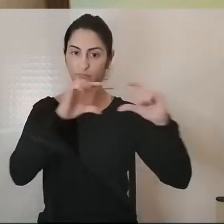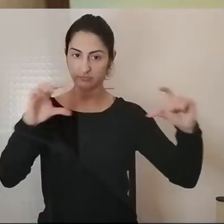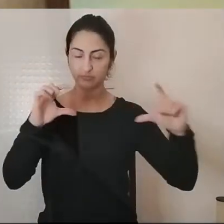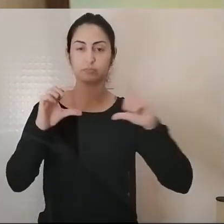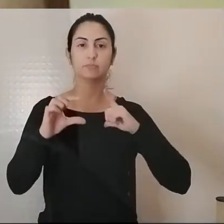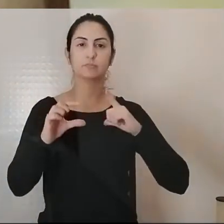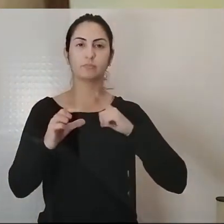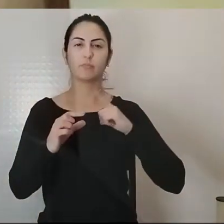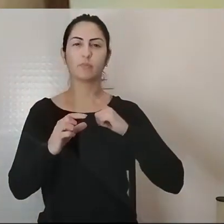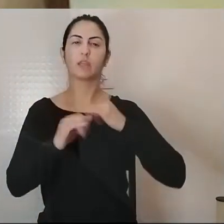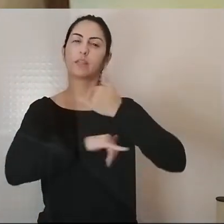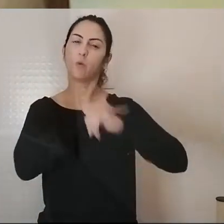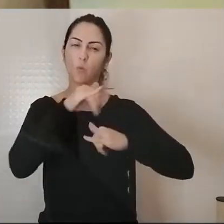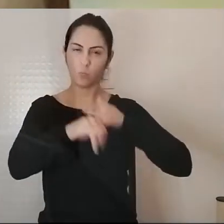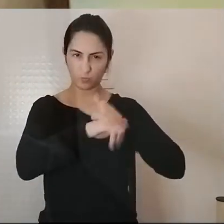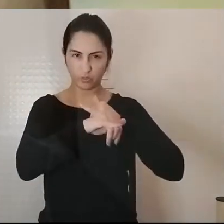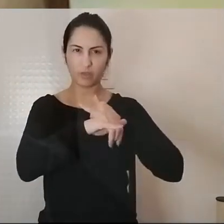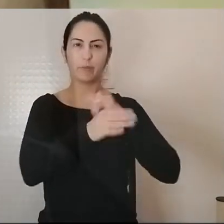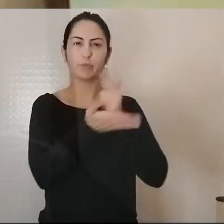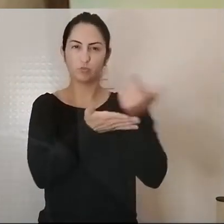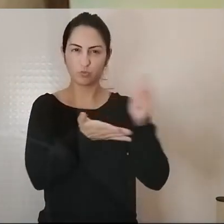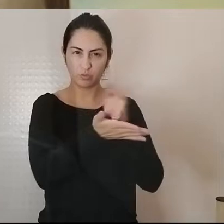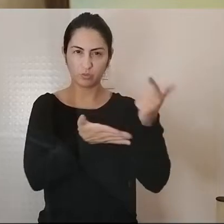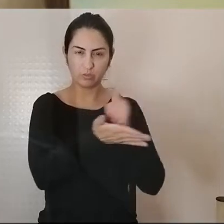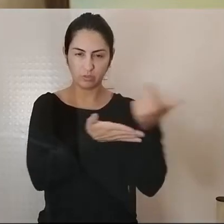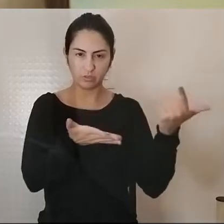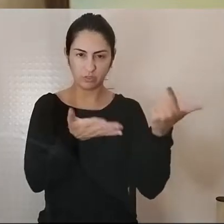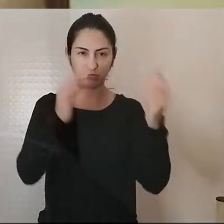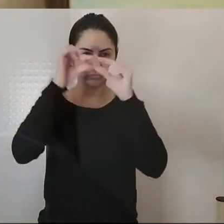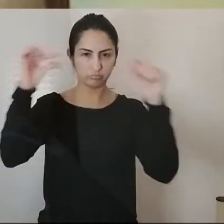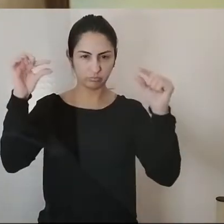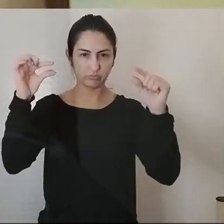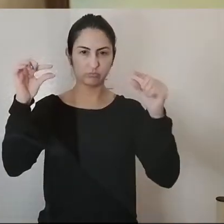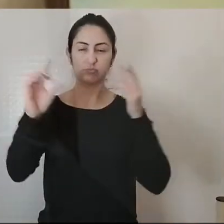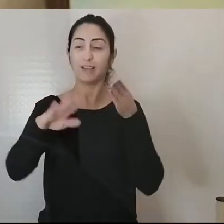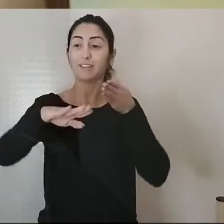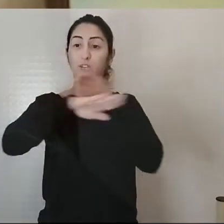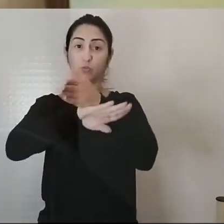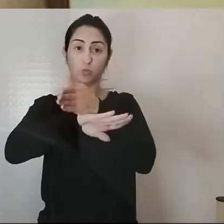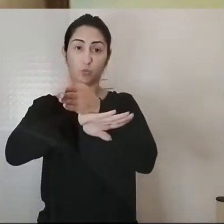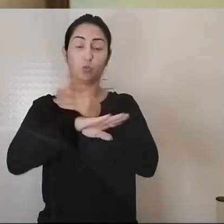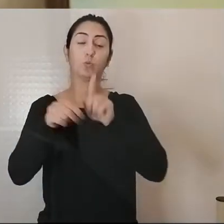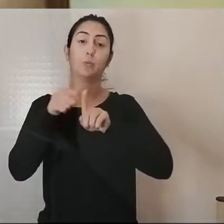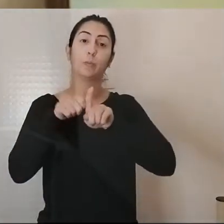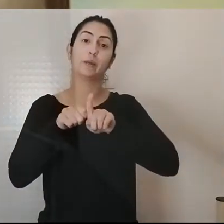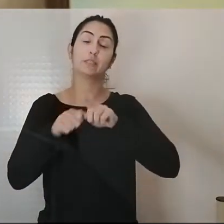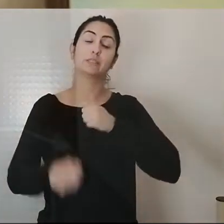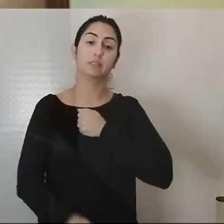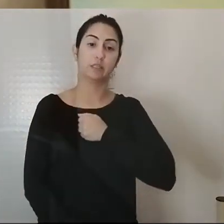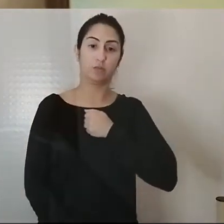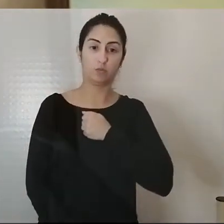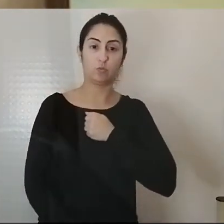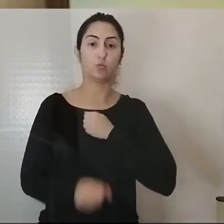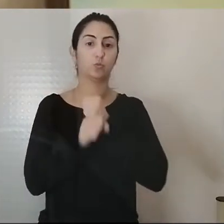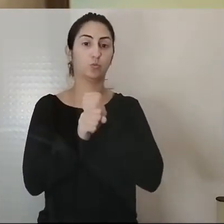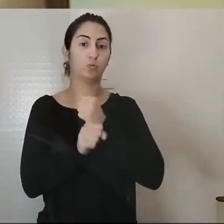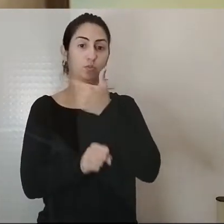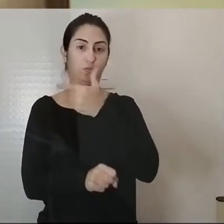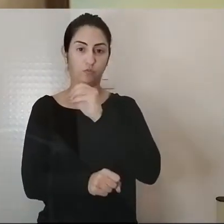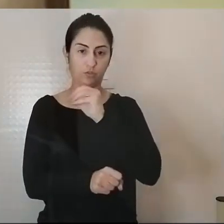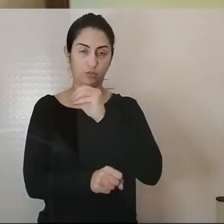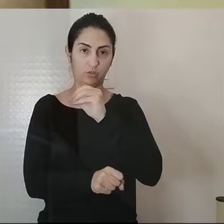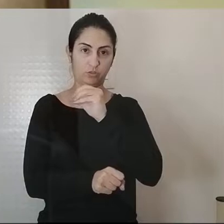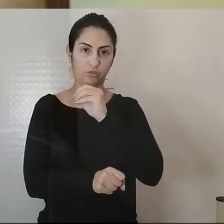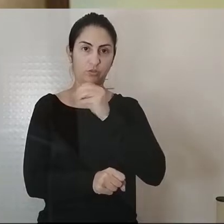página web do país, que foi acessada em agosto de 2021. Em relação a